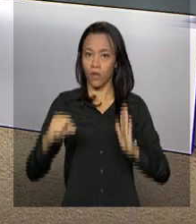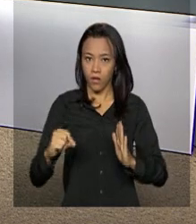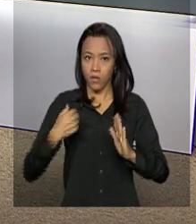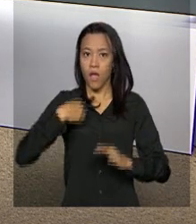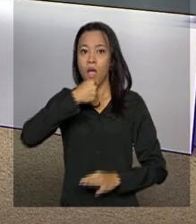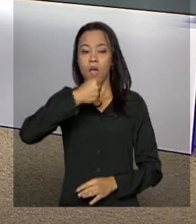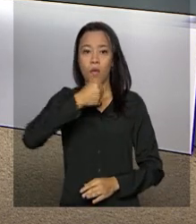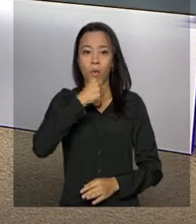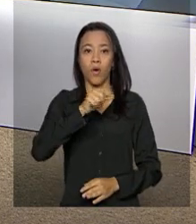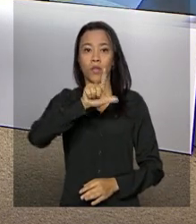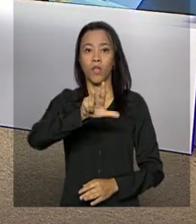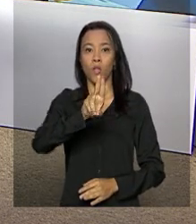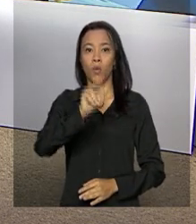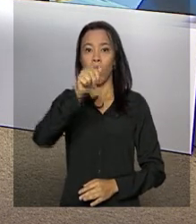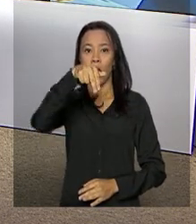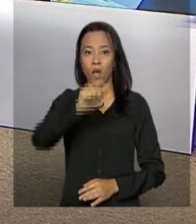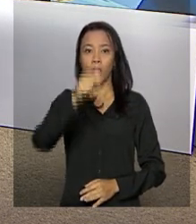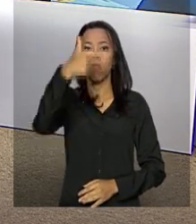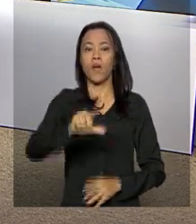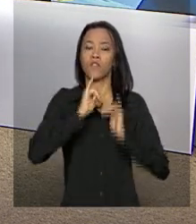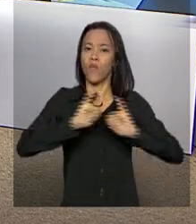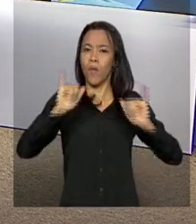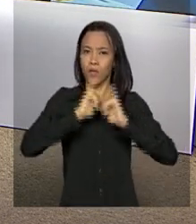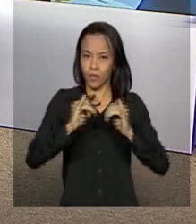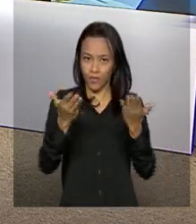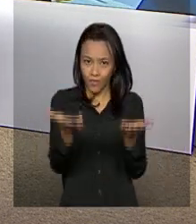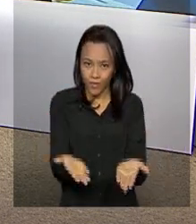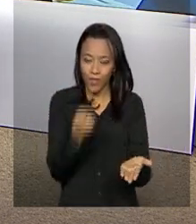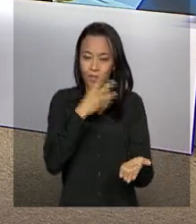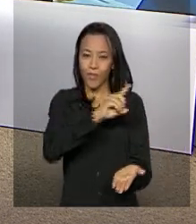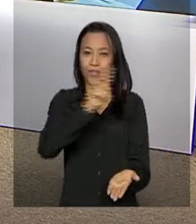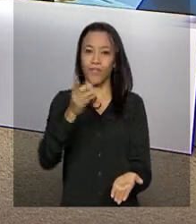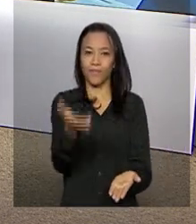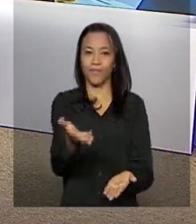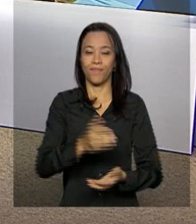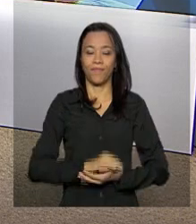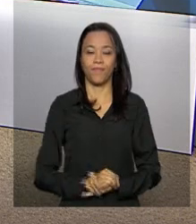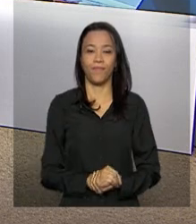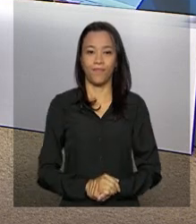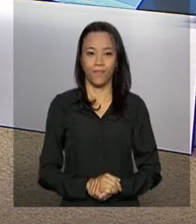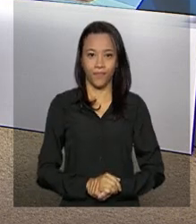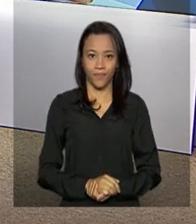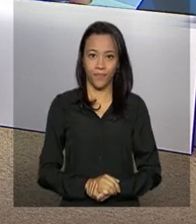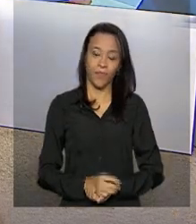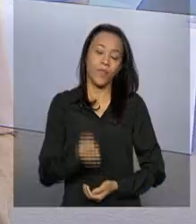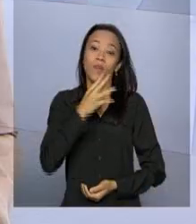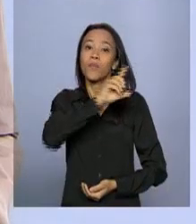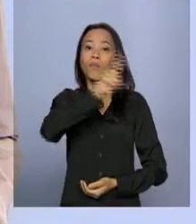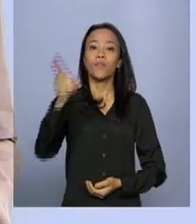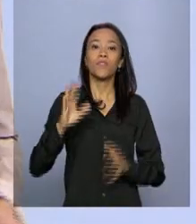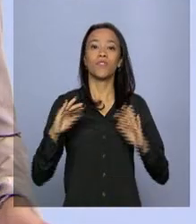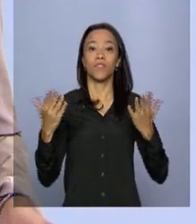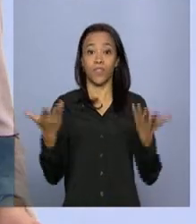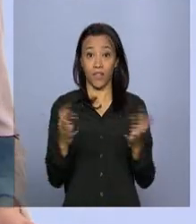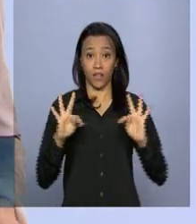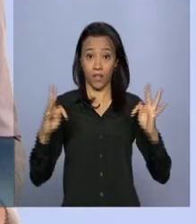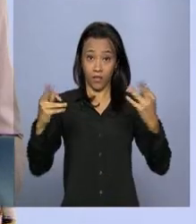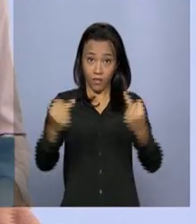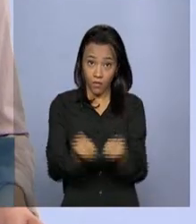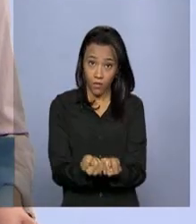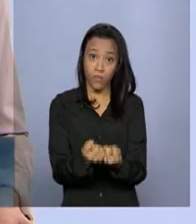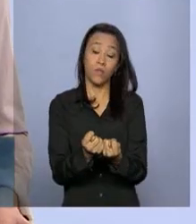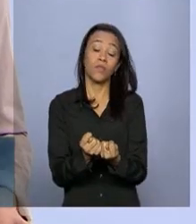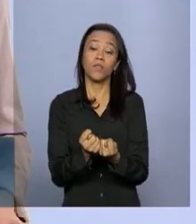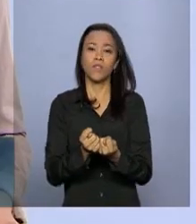A repórter Luana Karen tem as informações ao vivo. Bom dia, Luana. Bom dia, Daniele. Bom dia a todos.